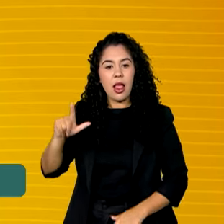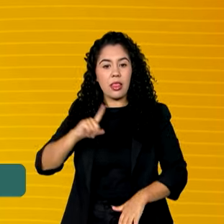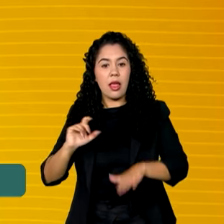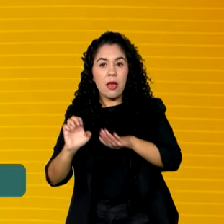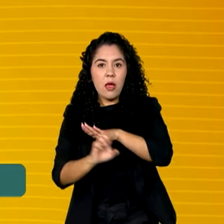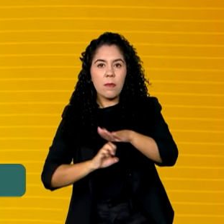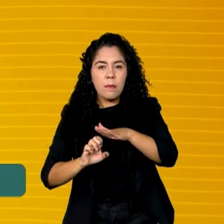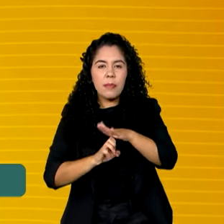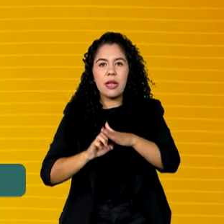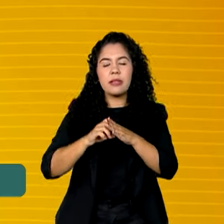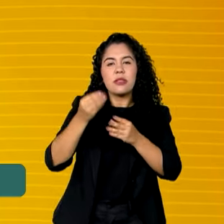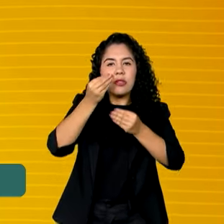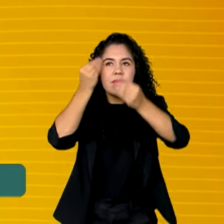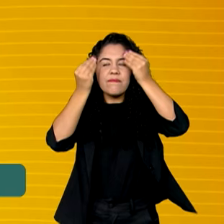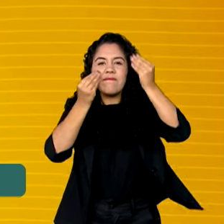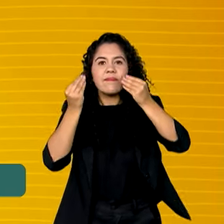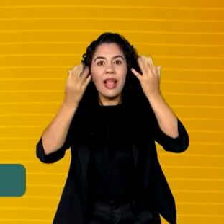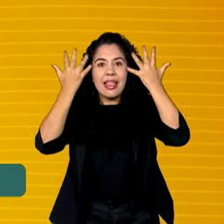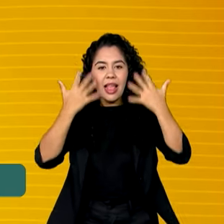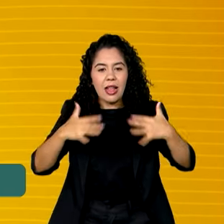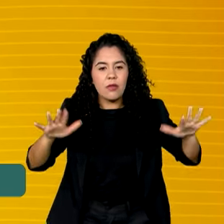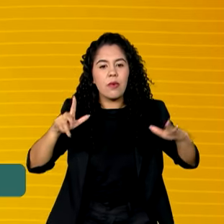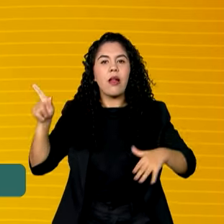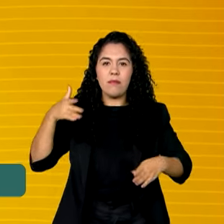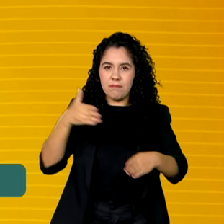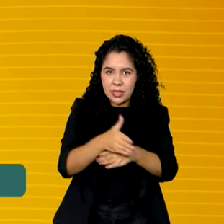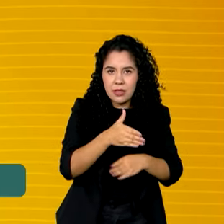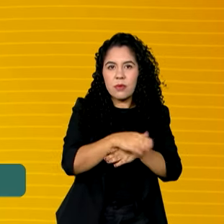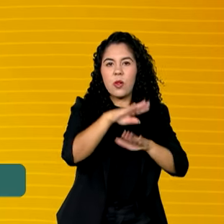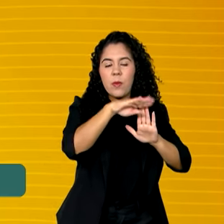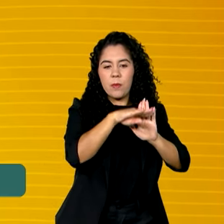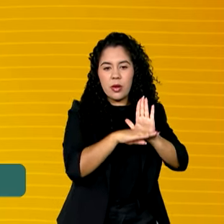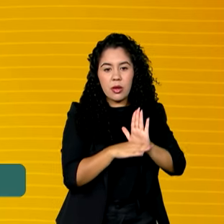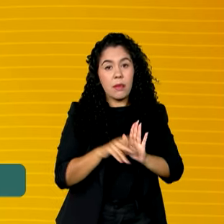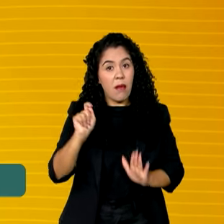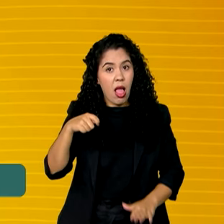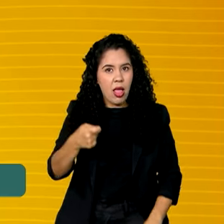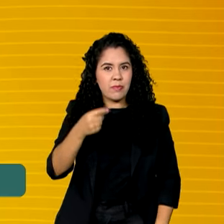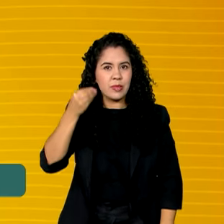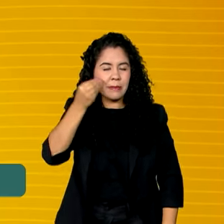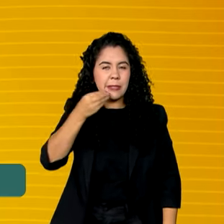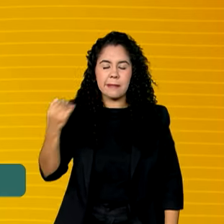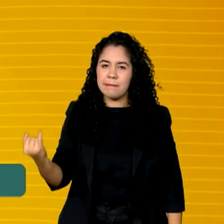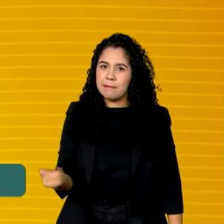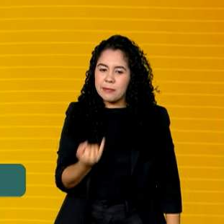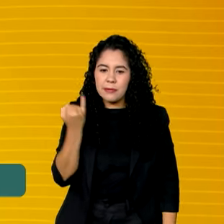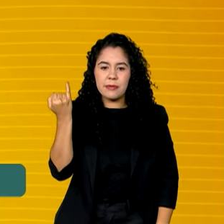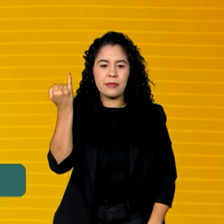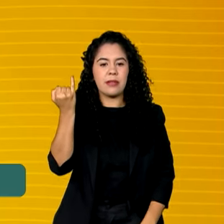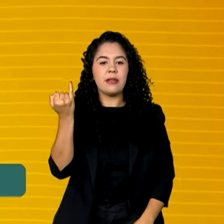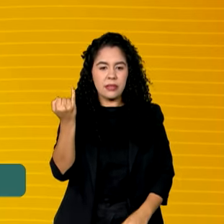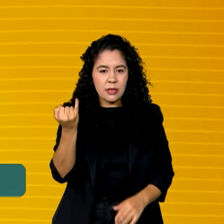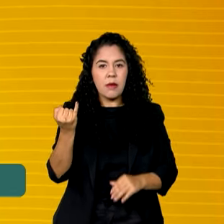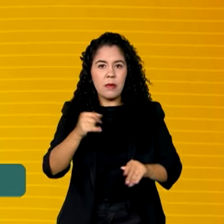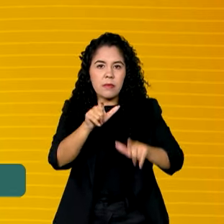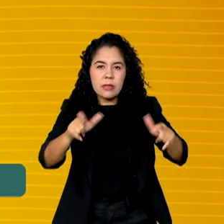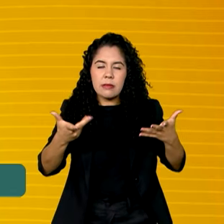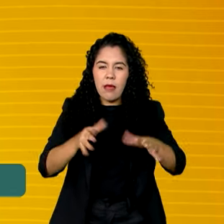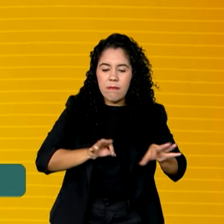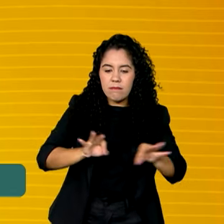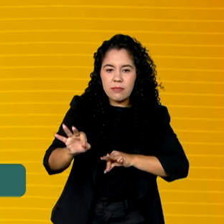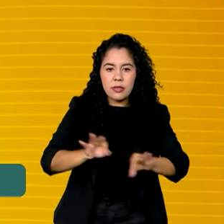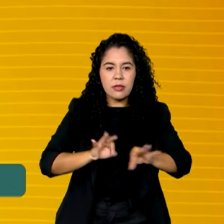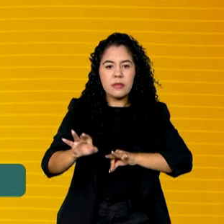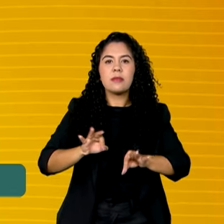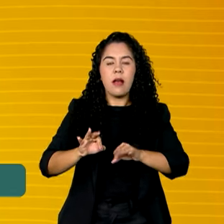naturais, fez o programa. Segundo ela, uma experiência fundamental para quem tem planos sem